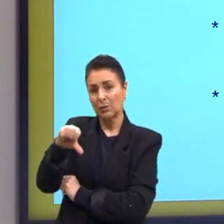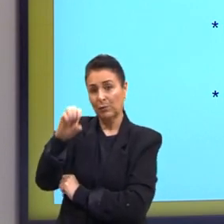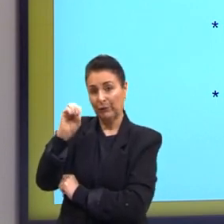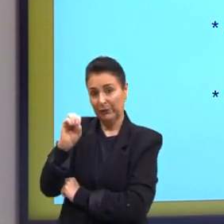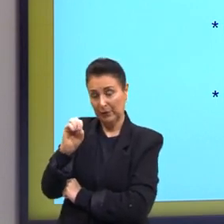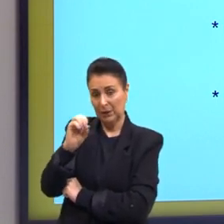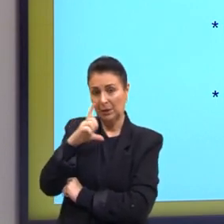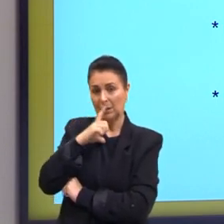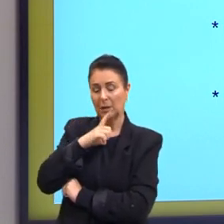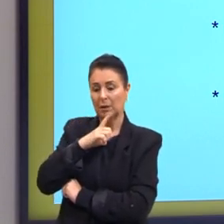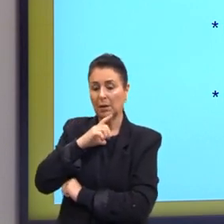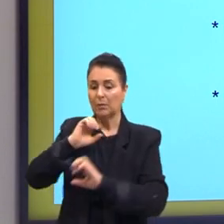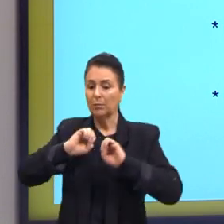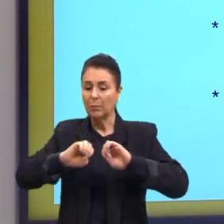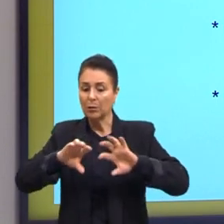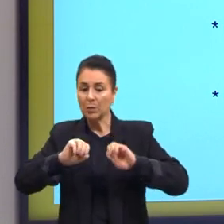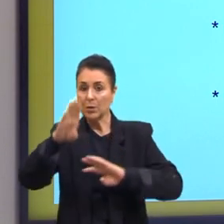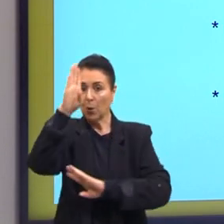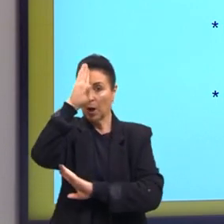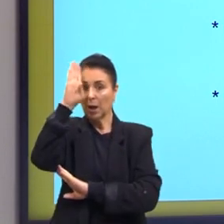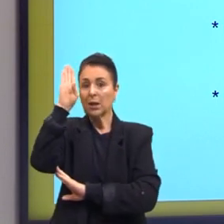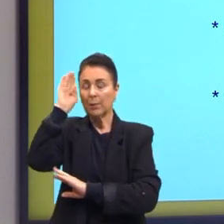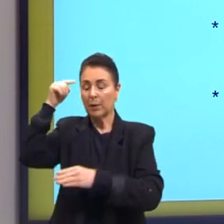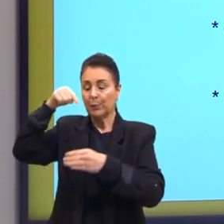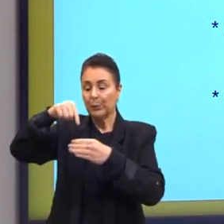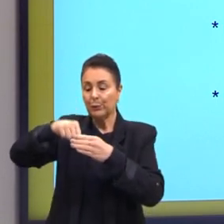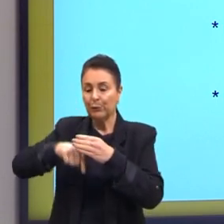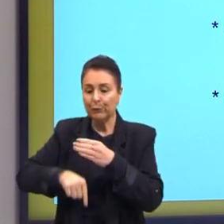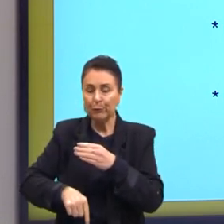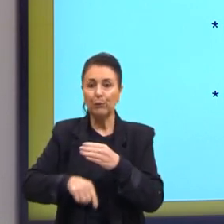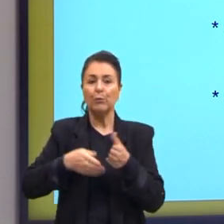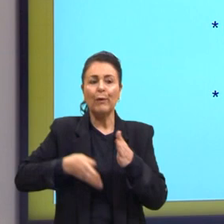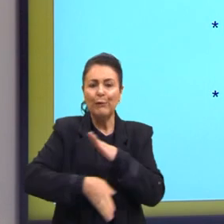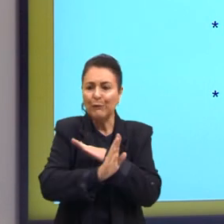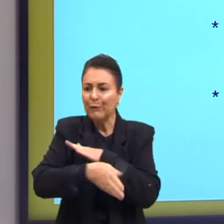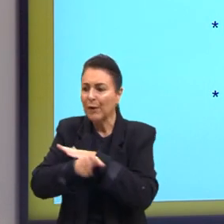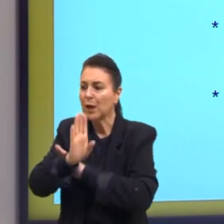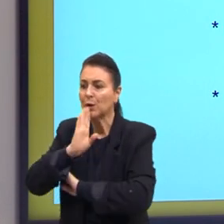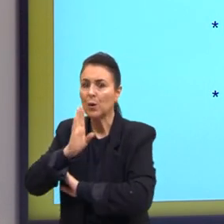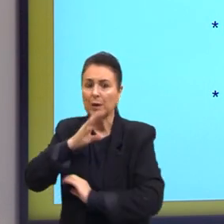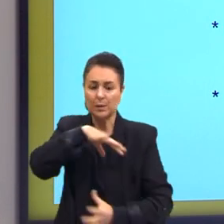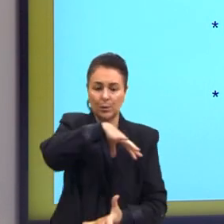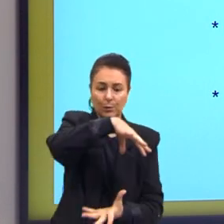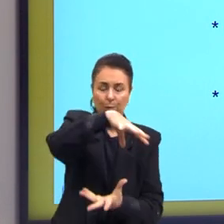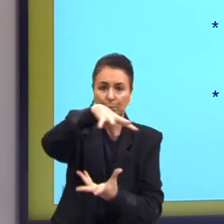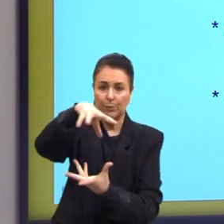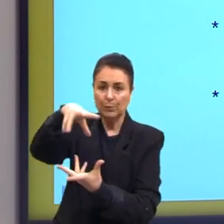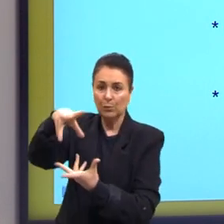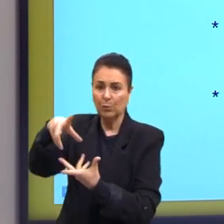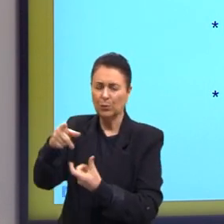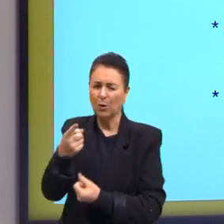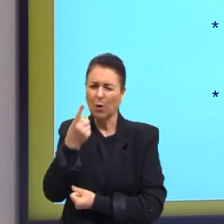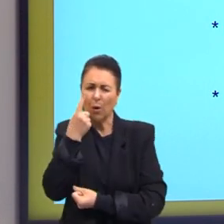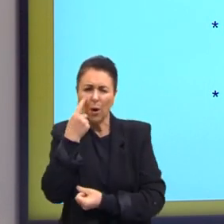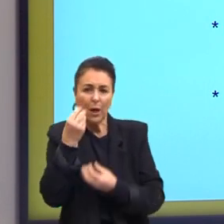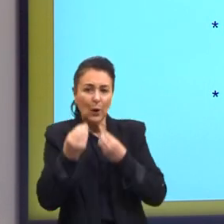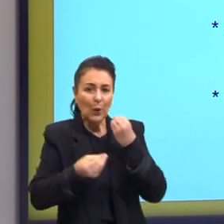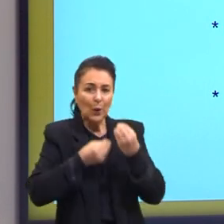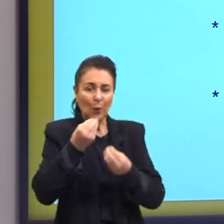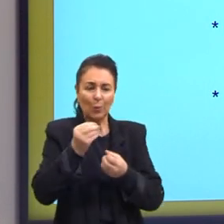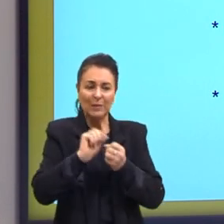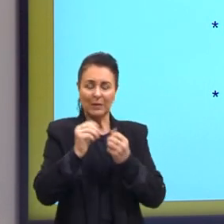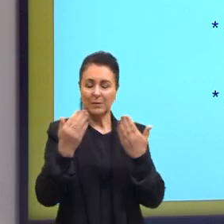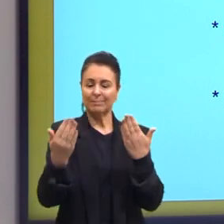uma educação acadêmica muito profunda, viaja por vários países do mundo. E olha, como é que ele faz a